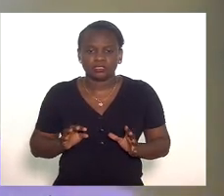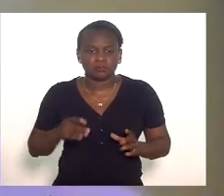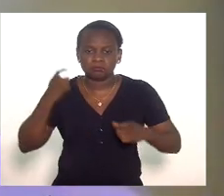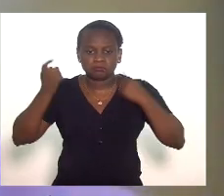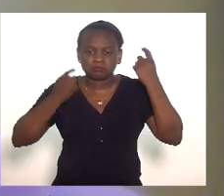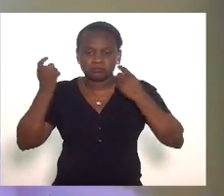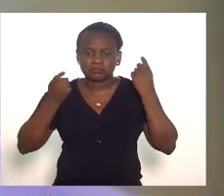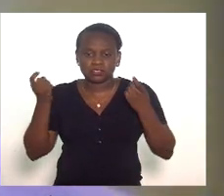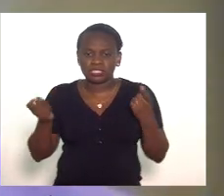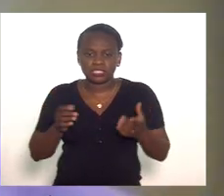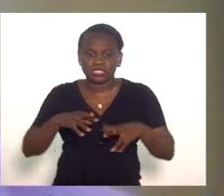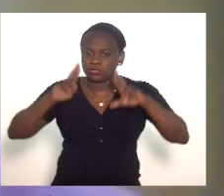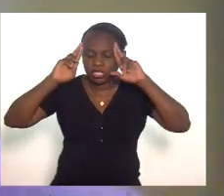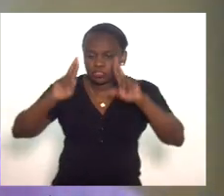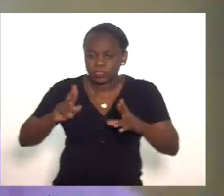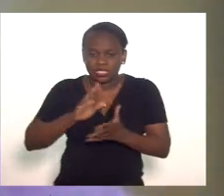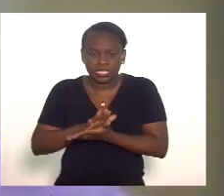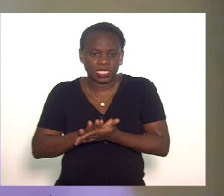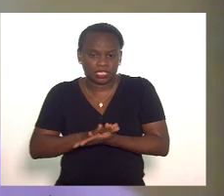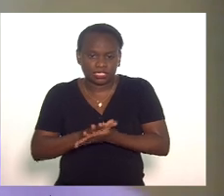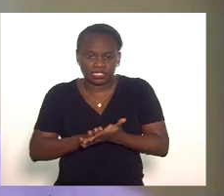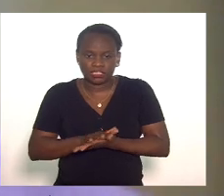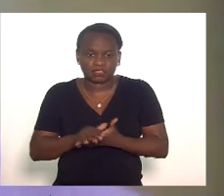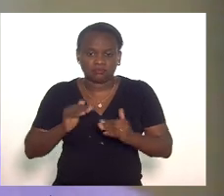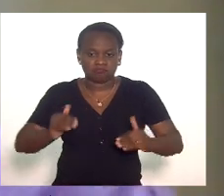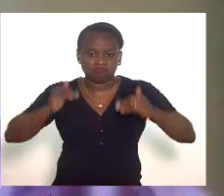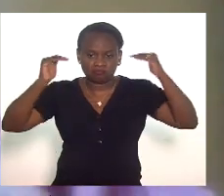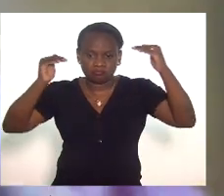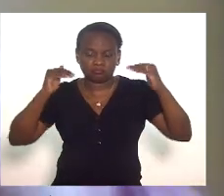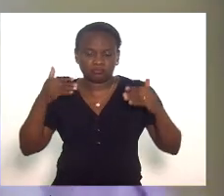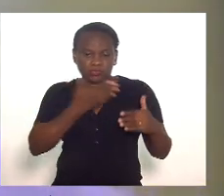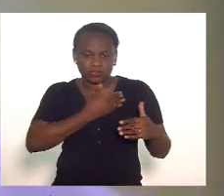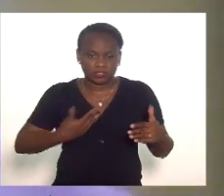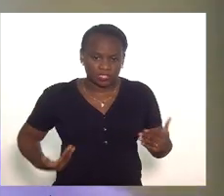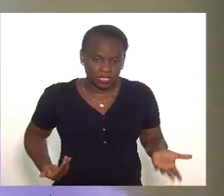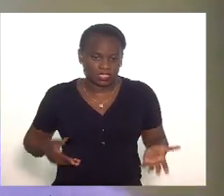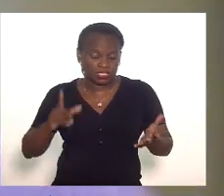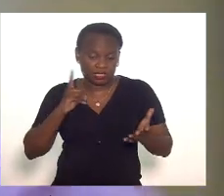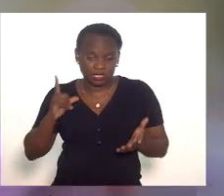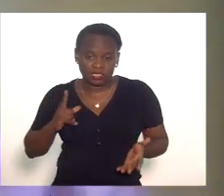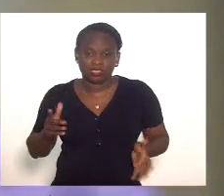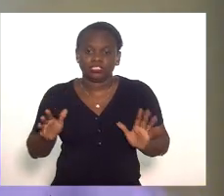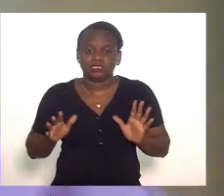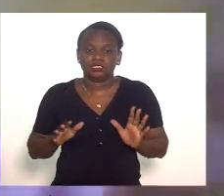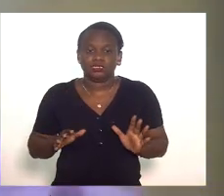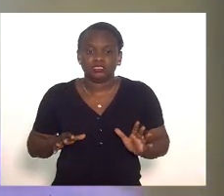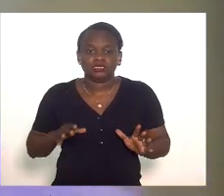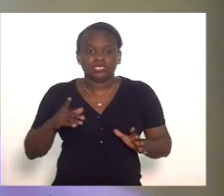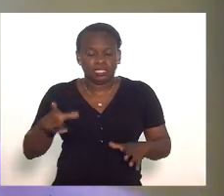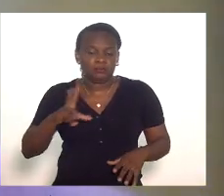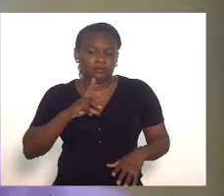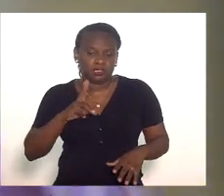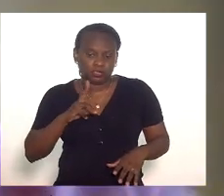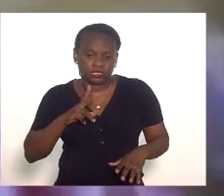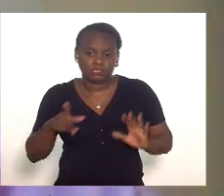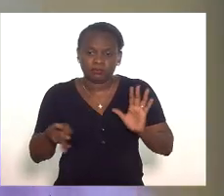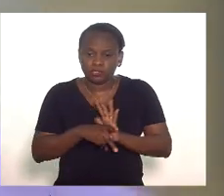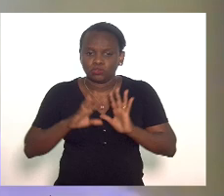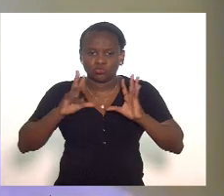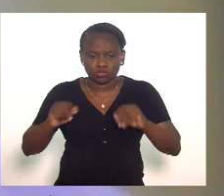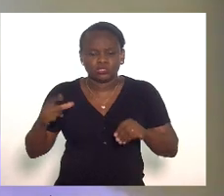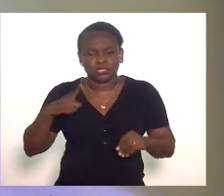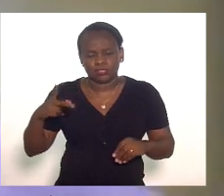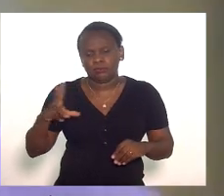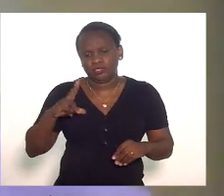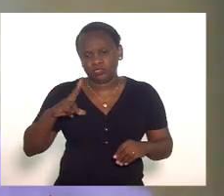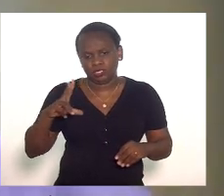preocupação nenhum respeito sequer com as autoridades constituídas que tem a sua privacidade todos temos a nossa